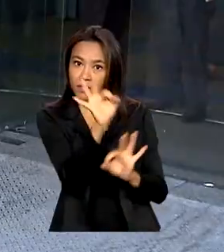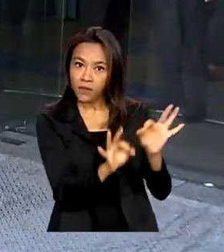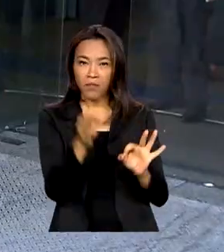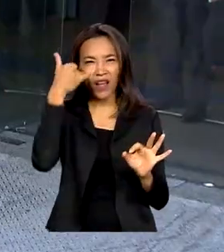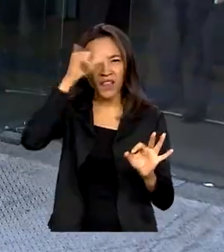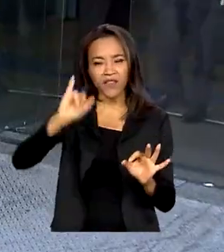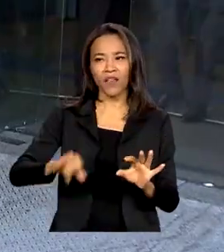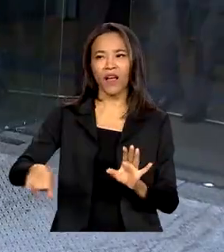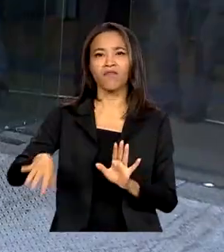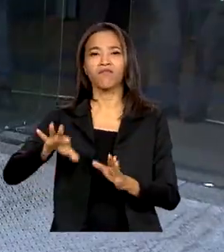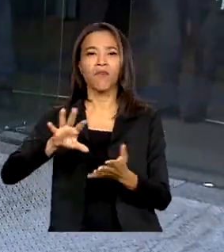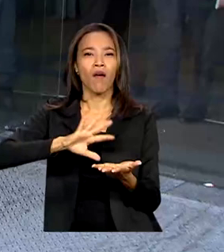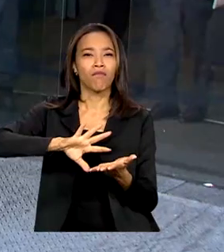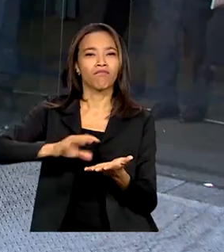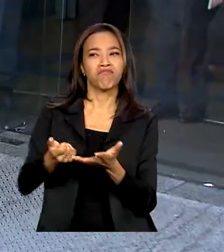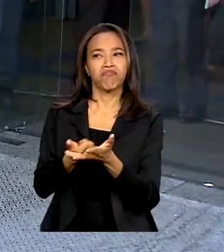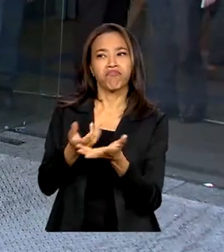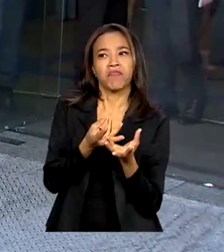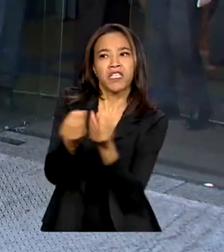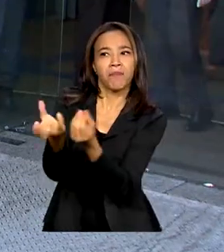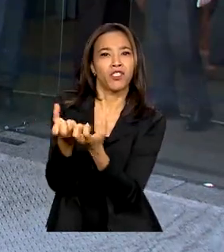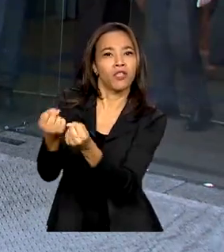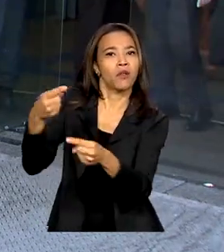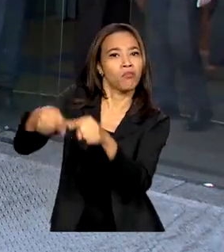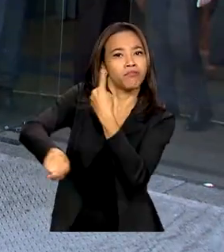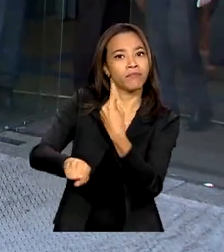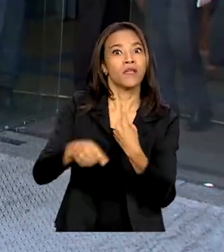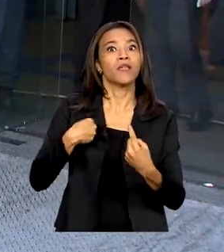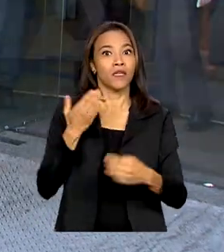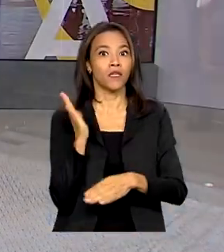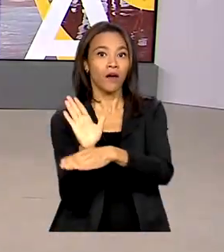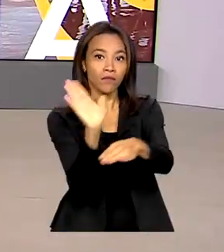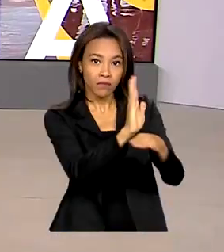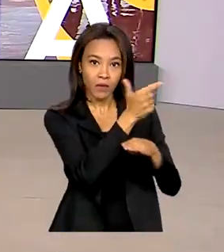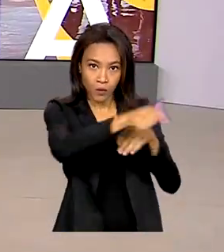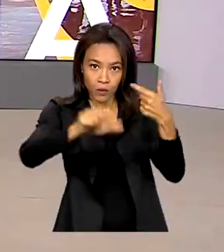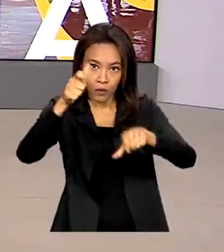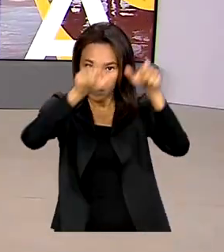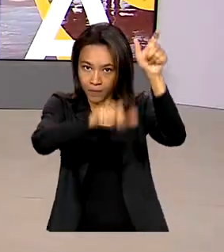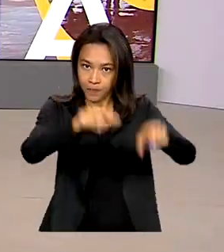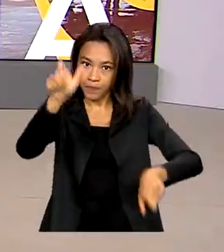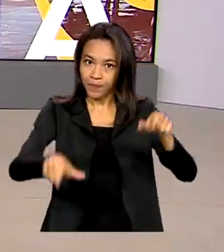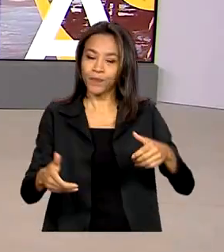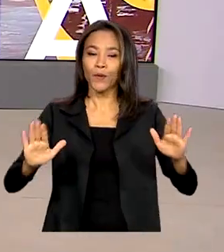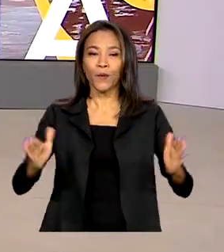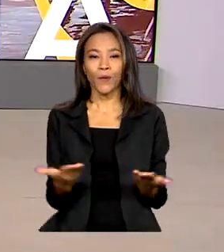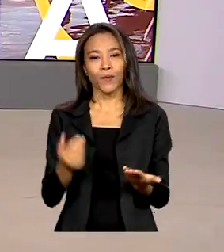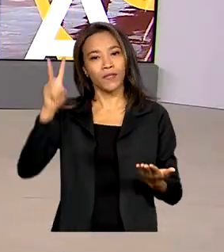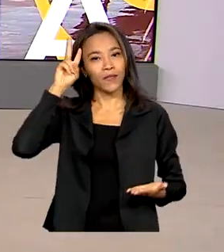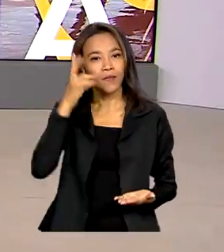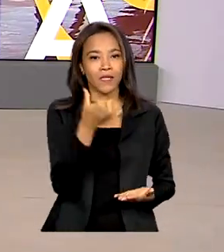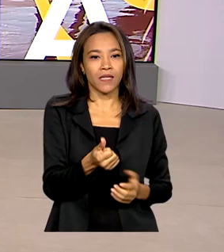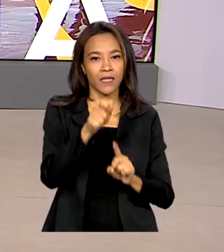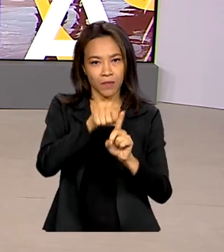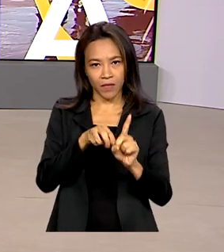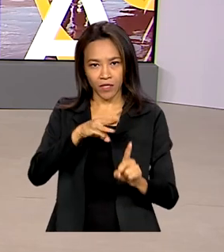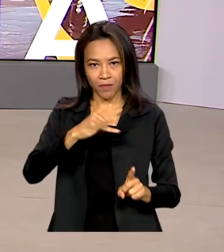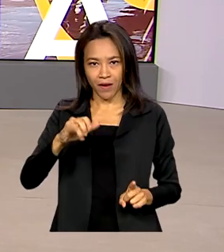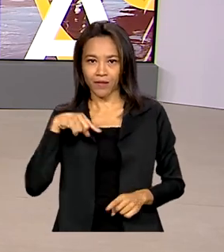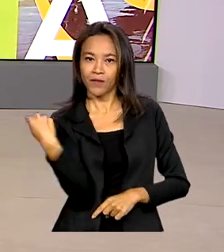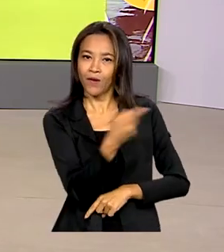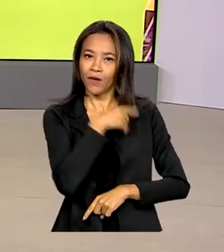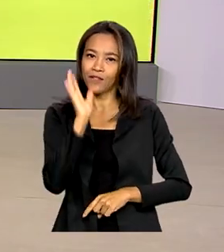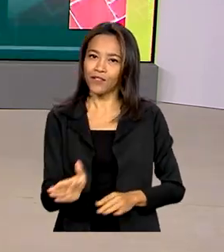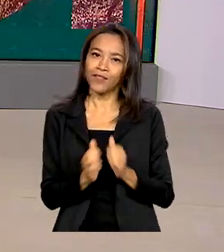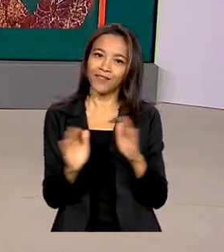irregularidades e atualizar as informações dos beneficiários. Segunda-feira, 6 de março, o Brasil